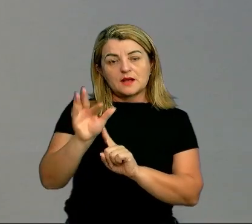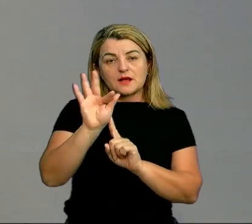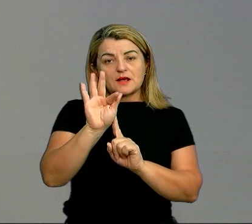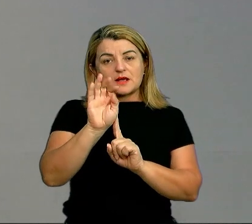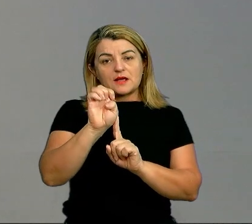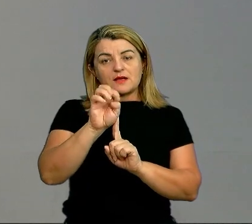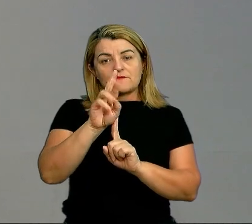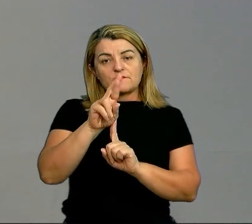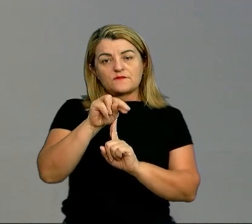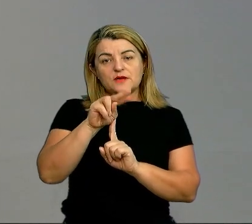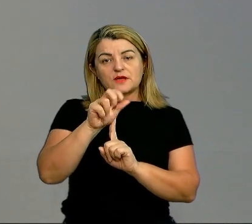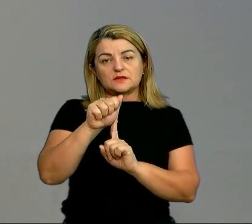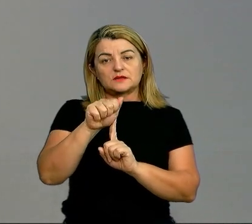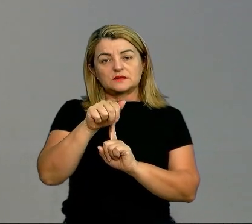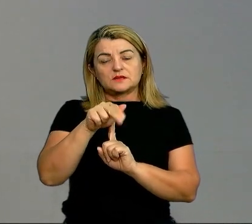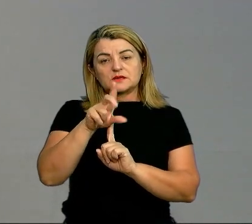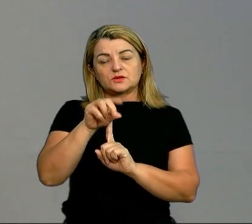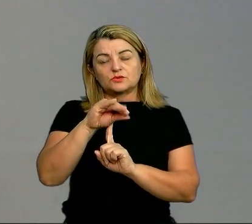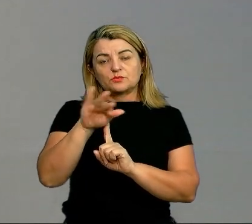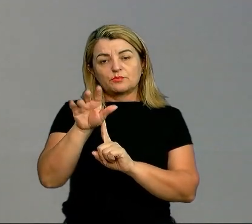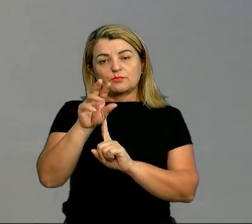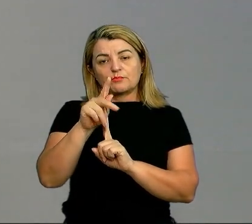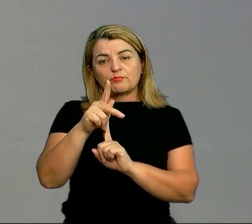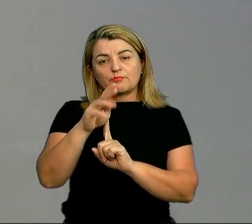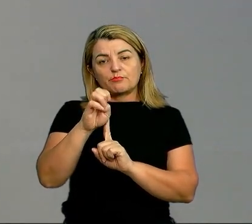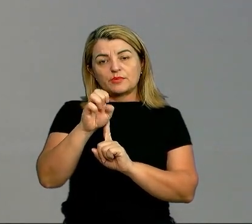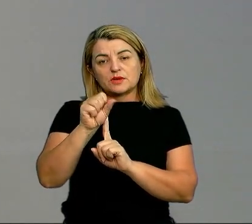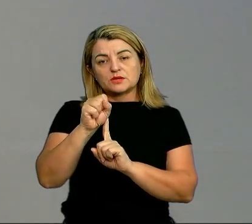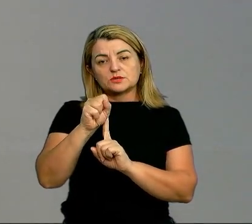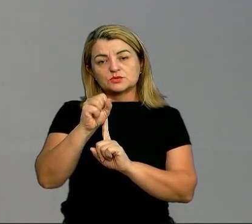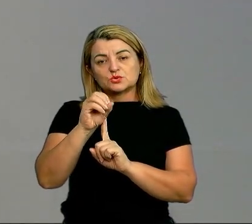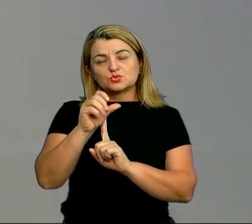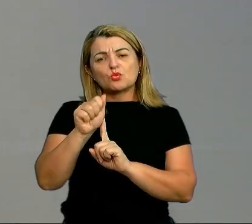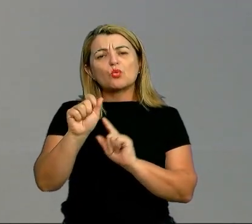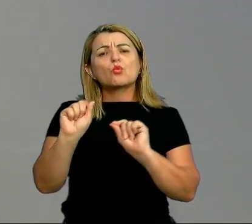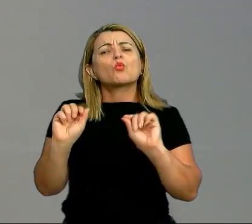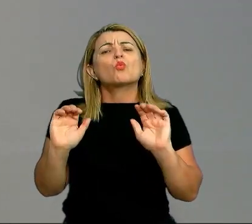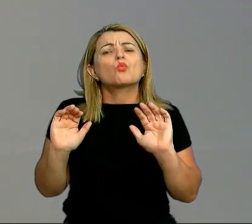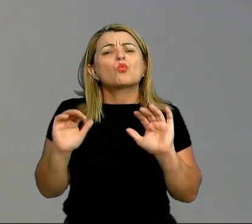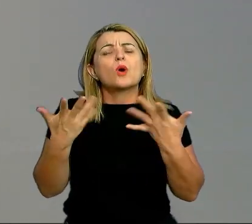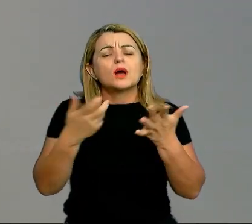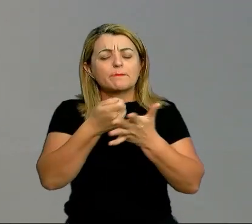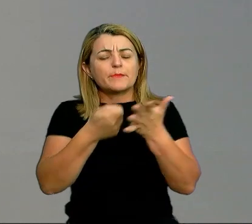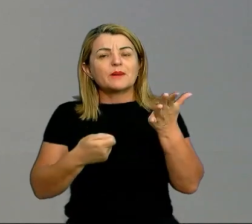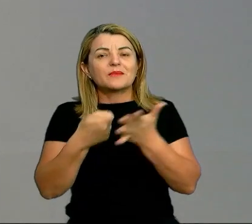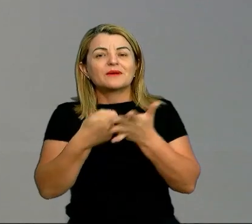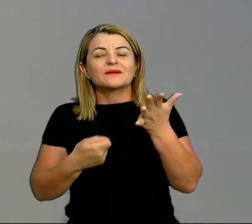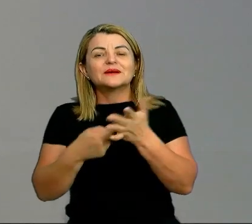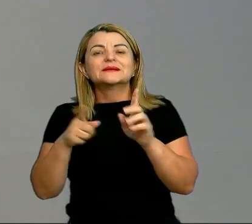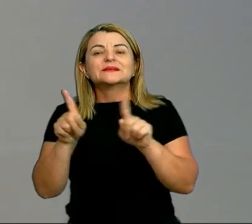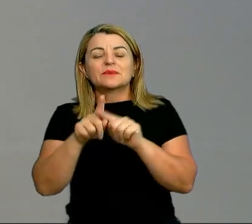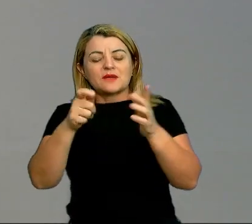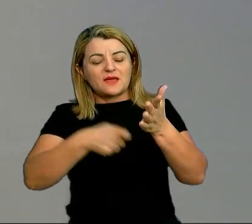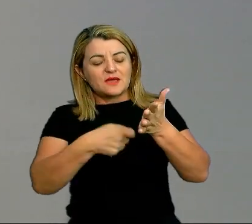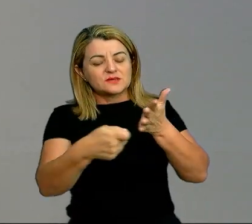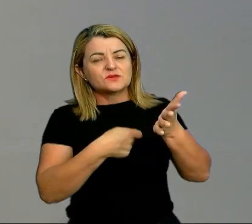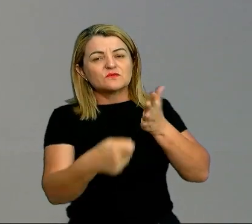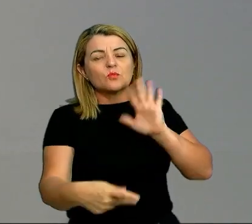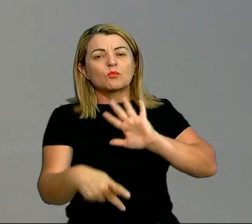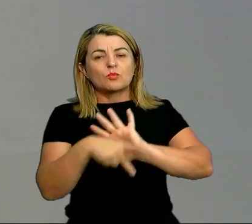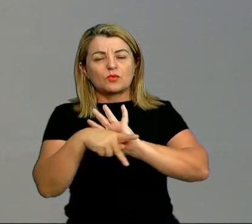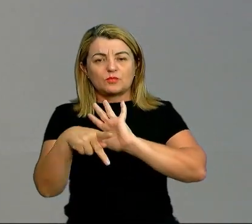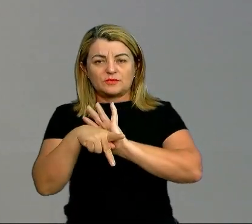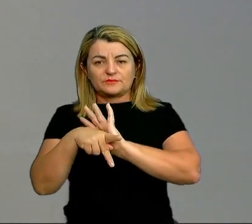quais produções literárias desse escritor ele resolveu colocar, assinar como sendo própria deles?